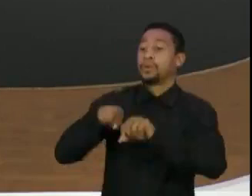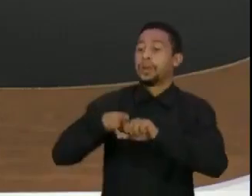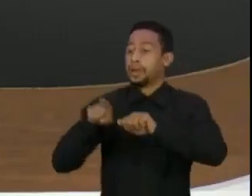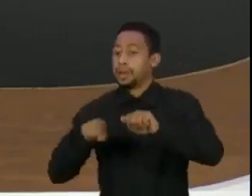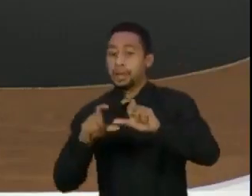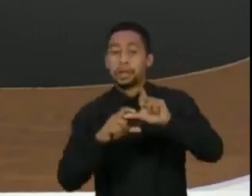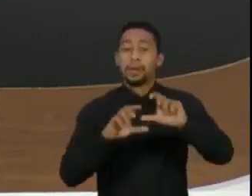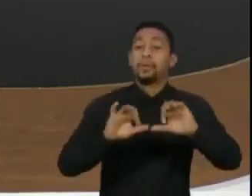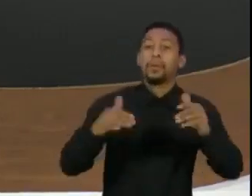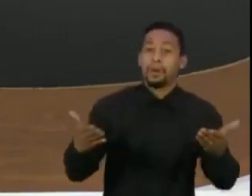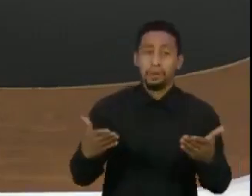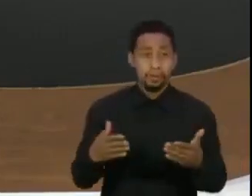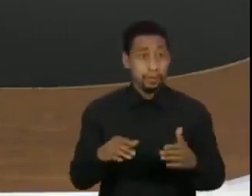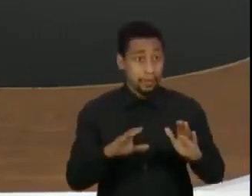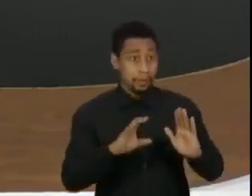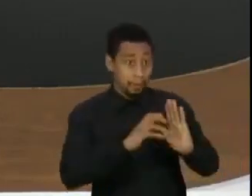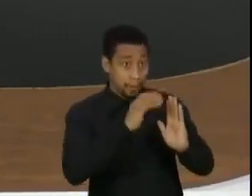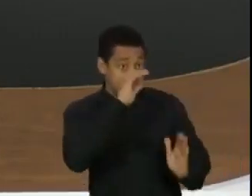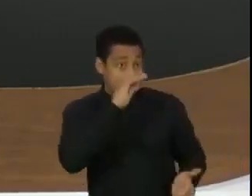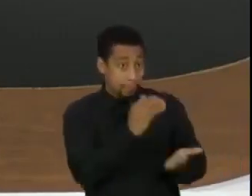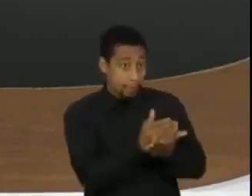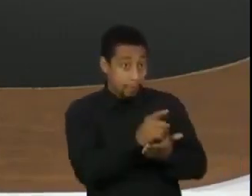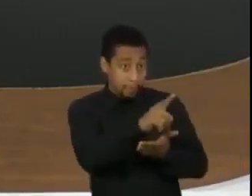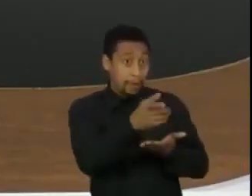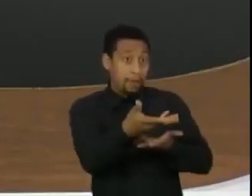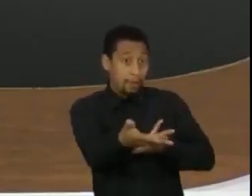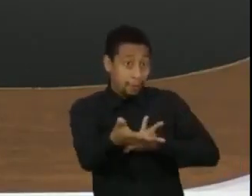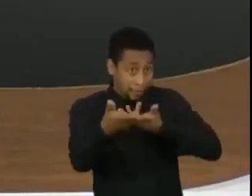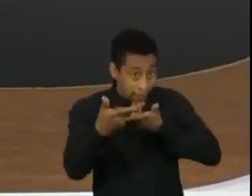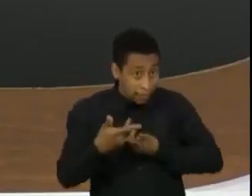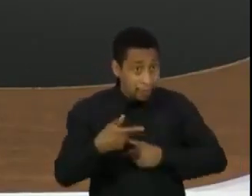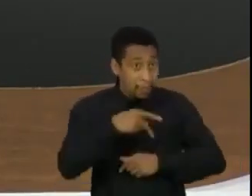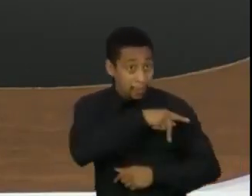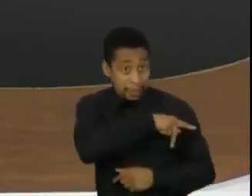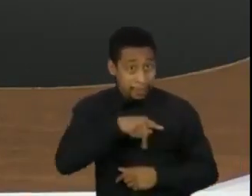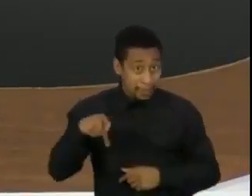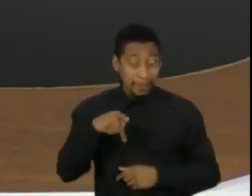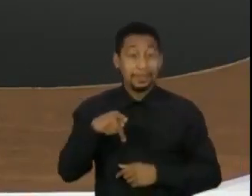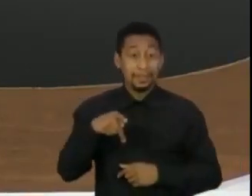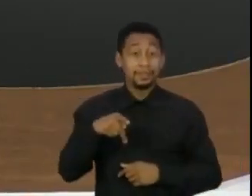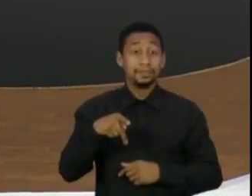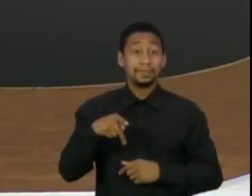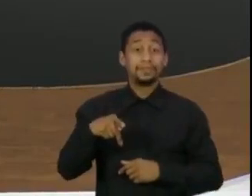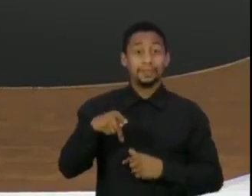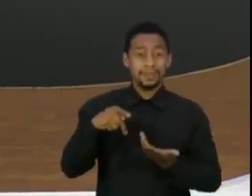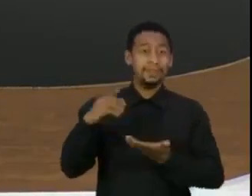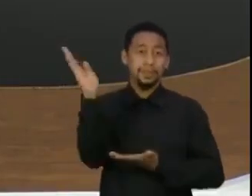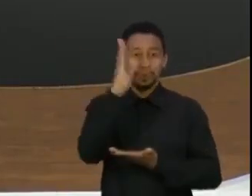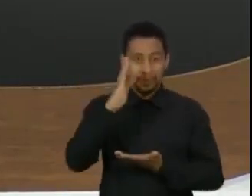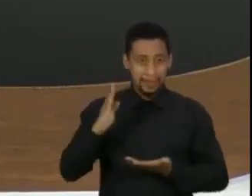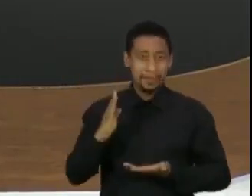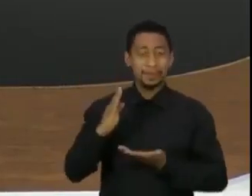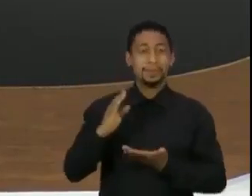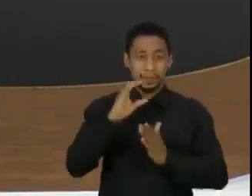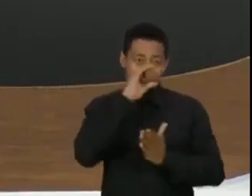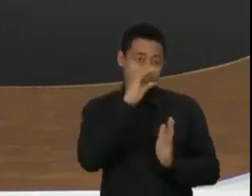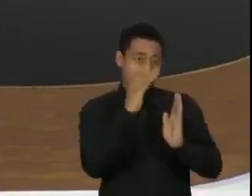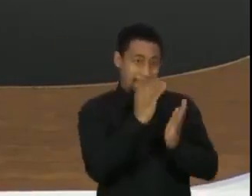ainda vai haver uma prévia, né, do PSDB, mas o convidou o presidente nacional do PSDB, Bruno Araújo, está aqui na plateia.